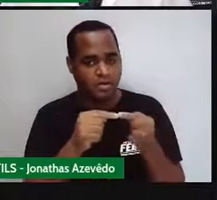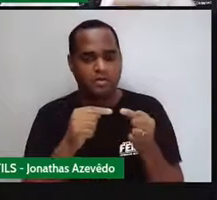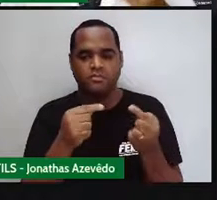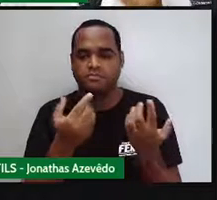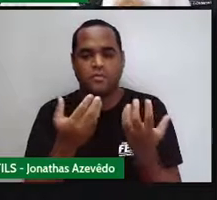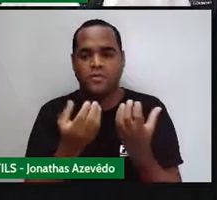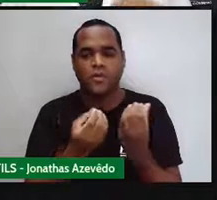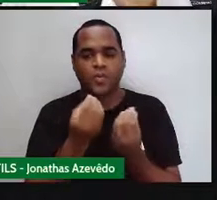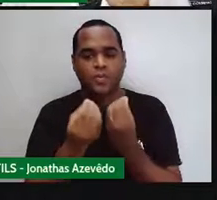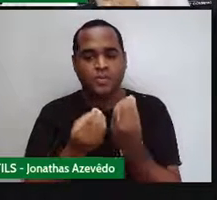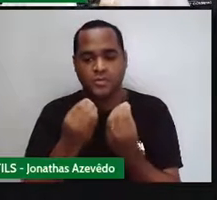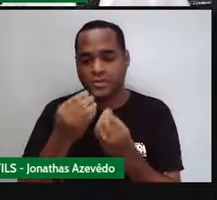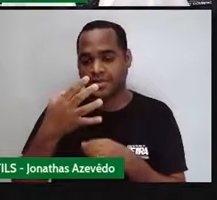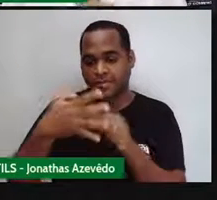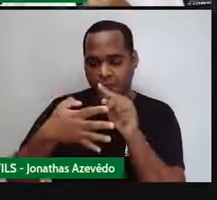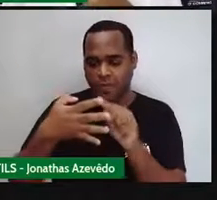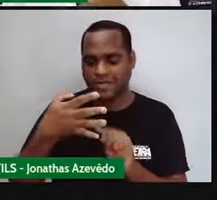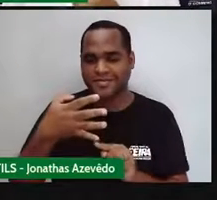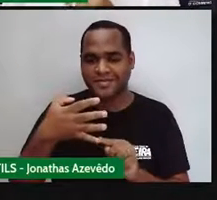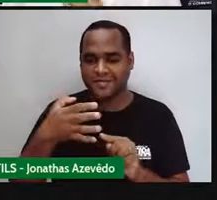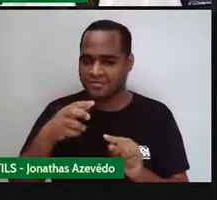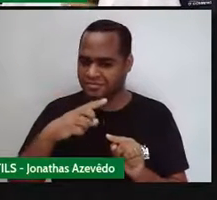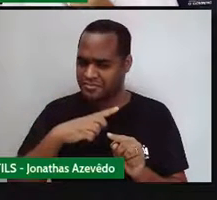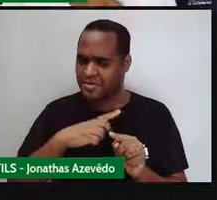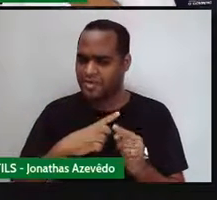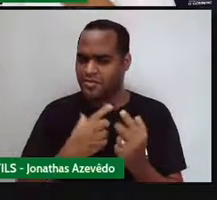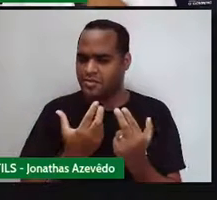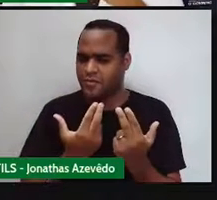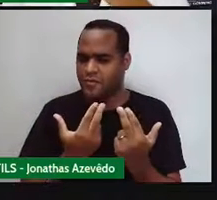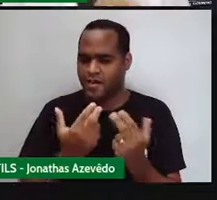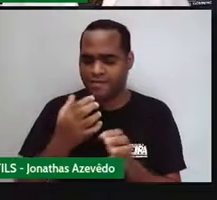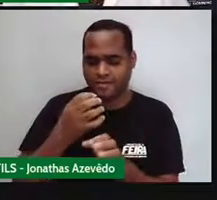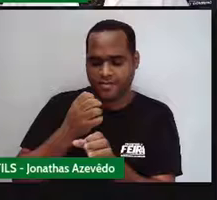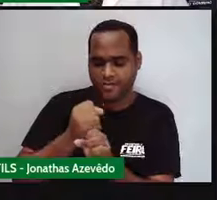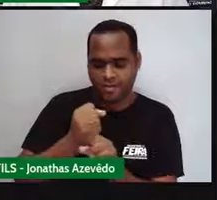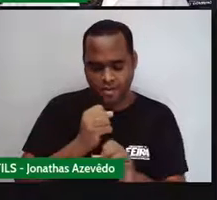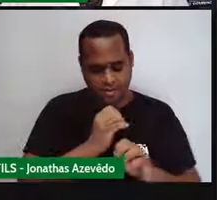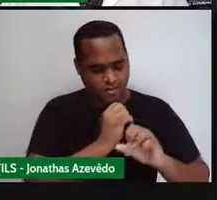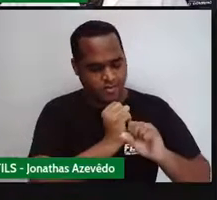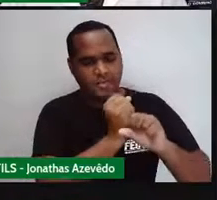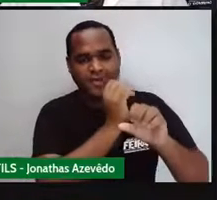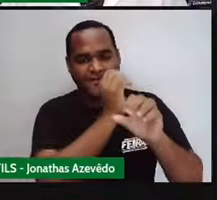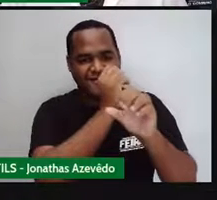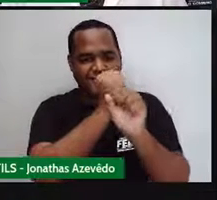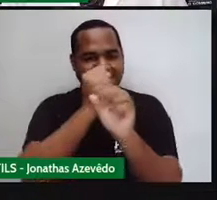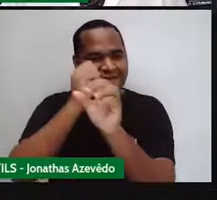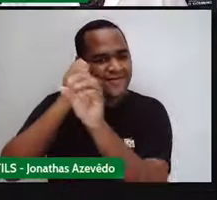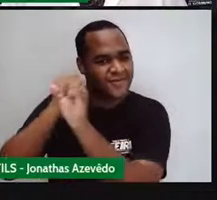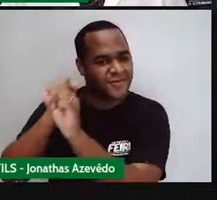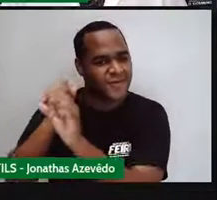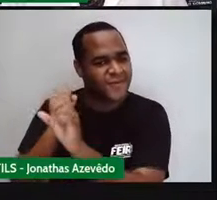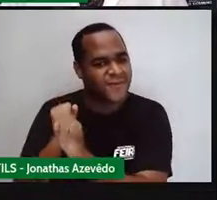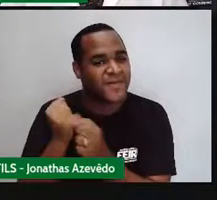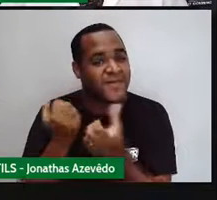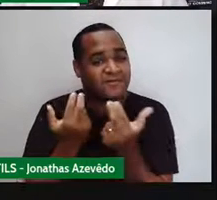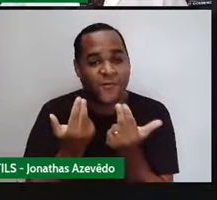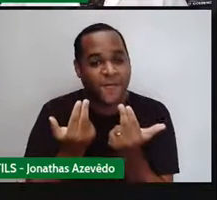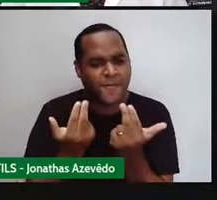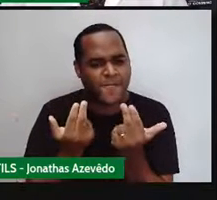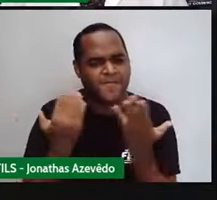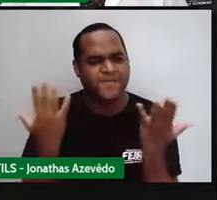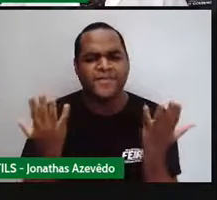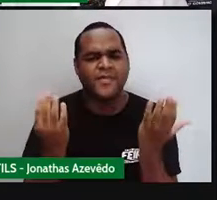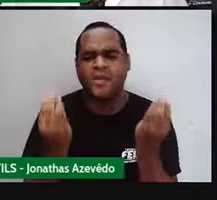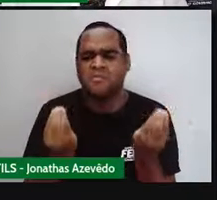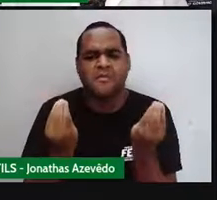os quatro lados com a mesma medida. Como assim, professor? Se a